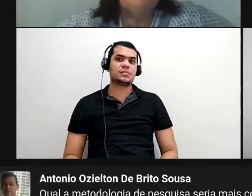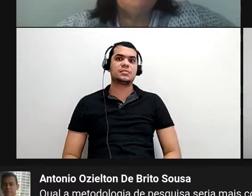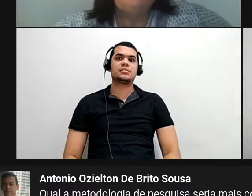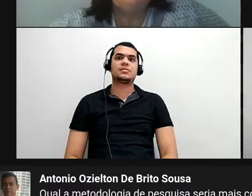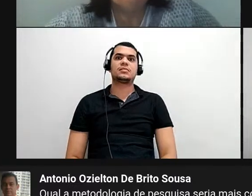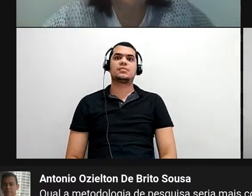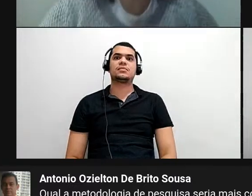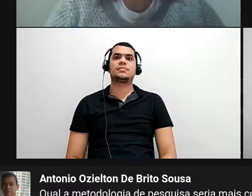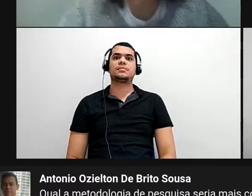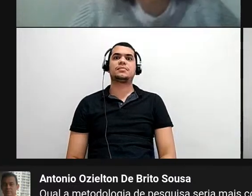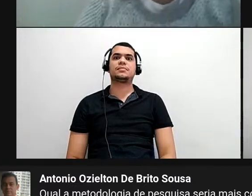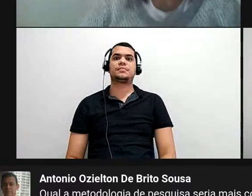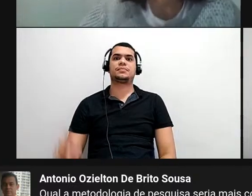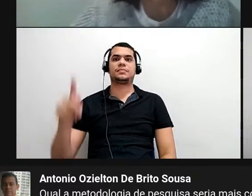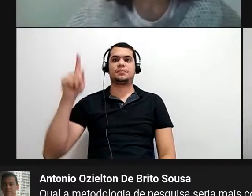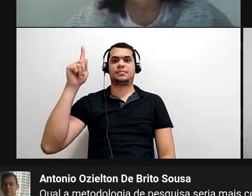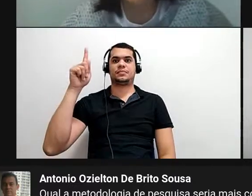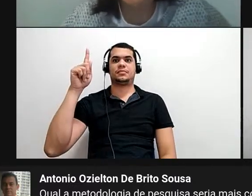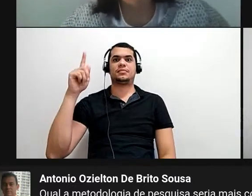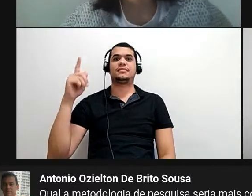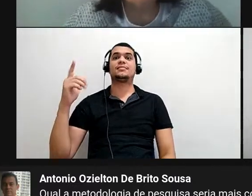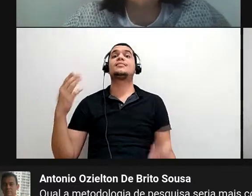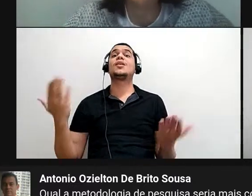Precisa, né? Qual ciência? ciência indica.